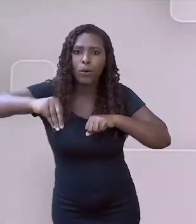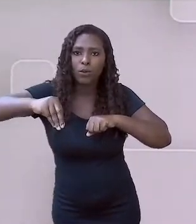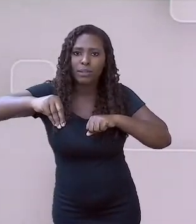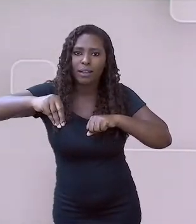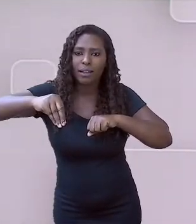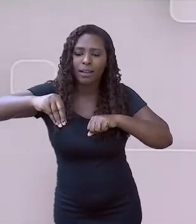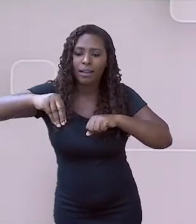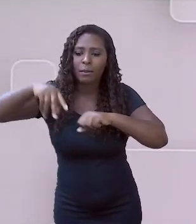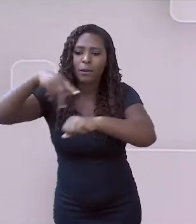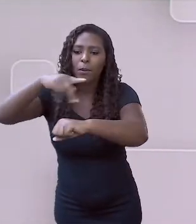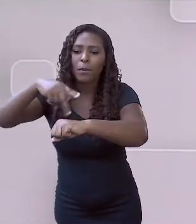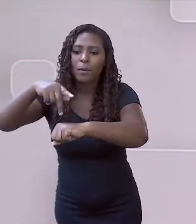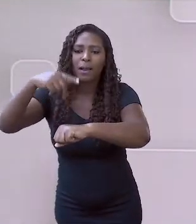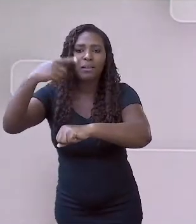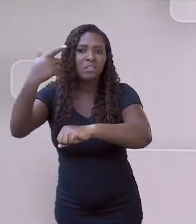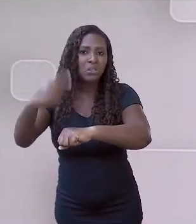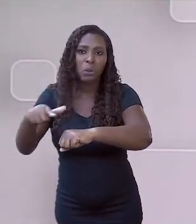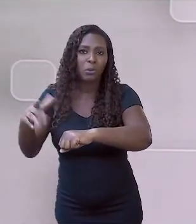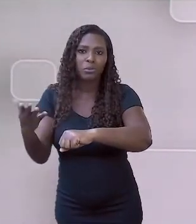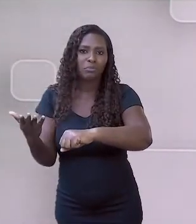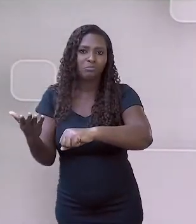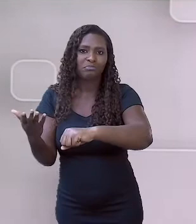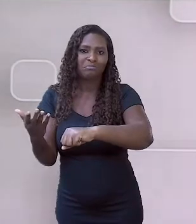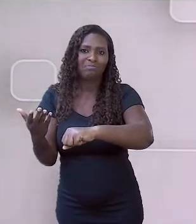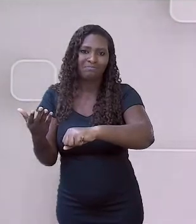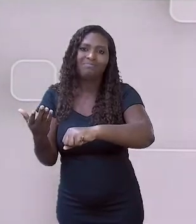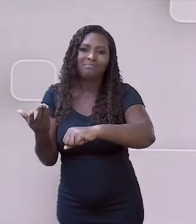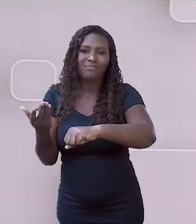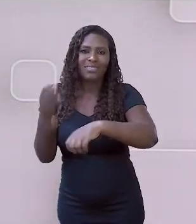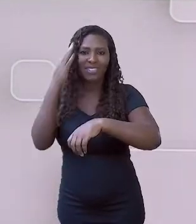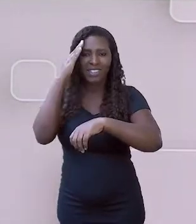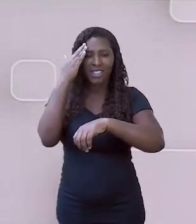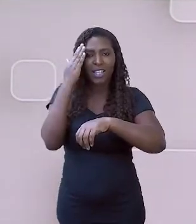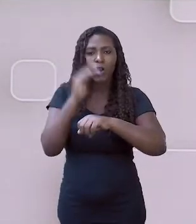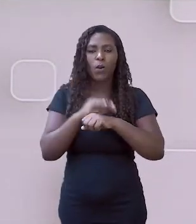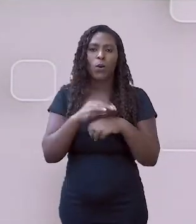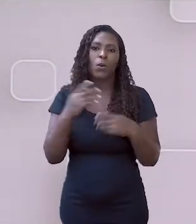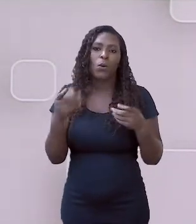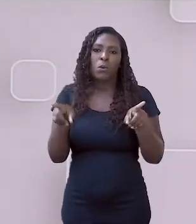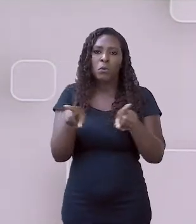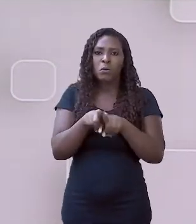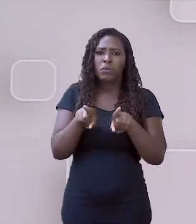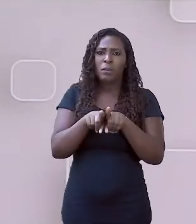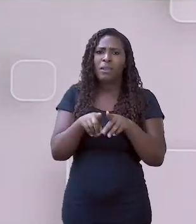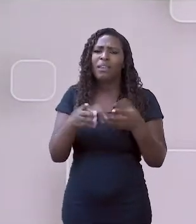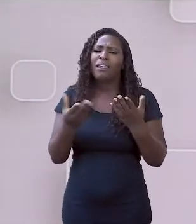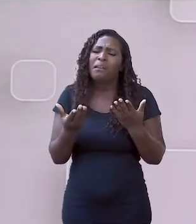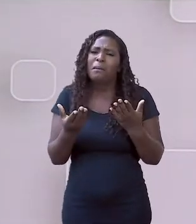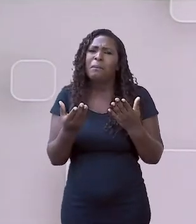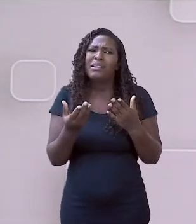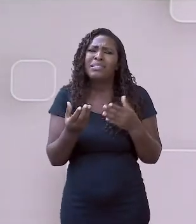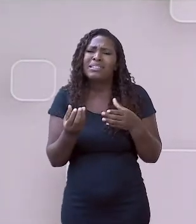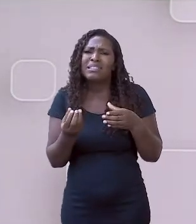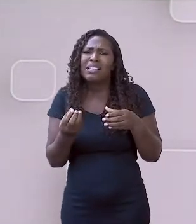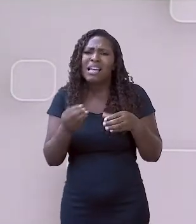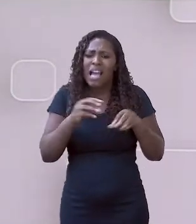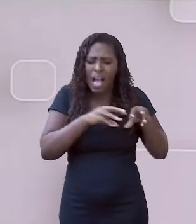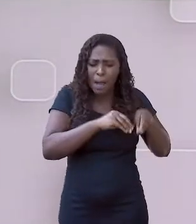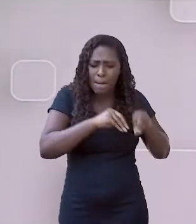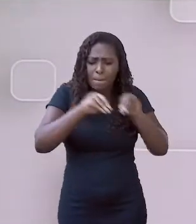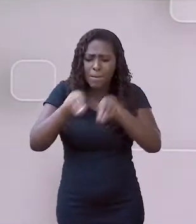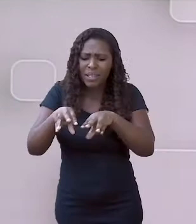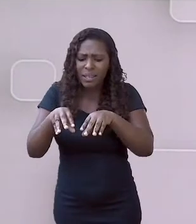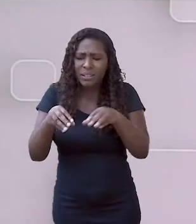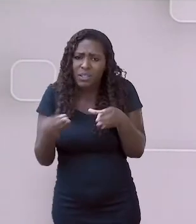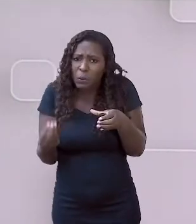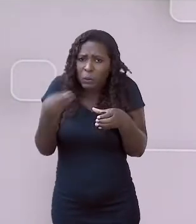país. Você vai atravessar a fronteira do seu país. E a migração interna? Por exemplo, você vai visitar